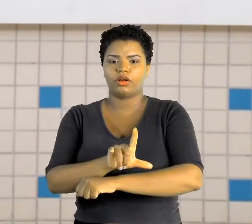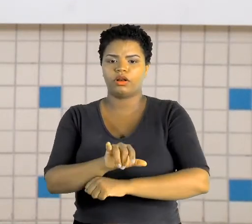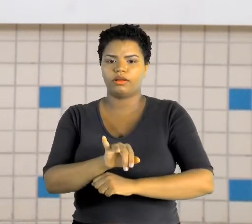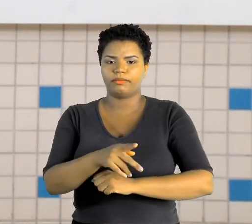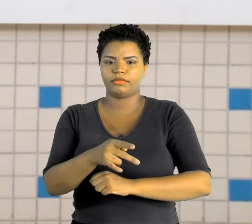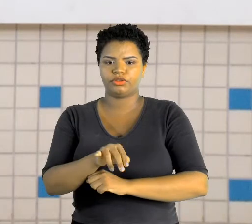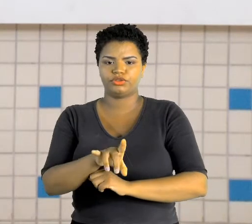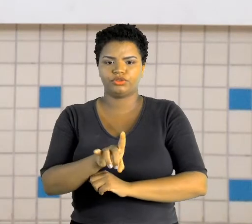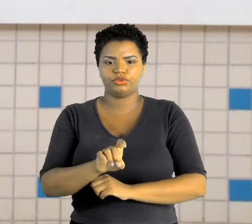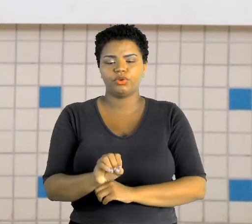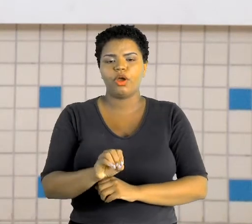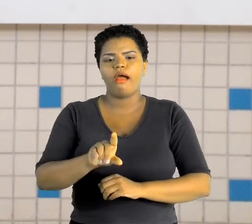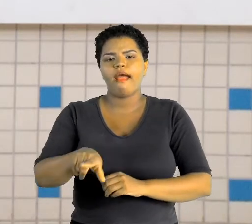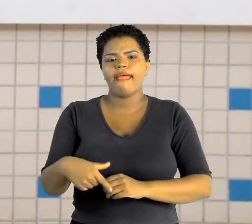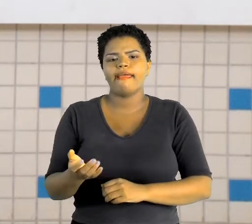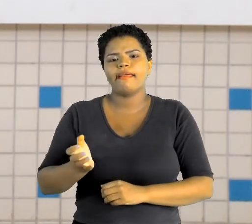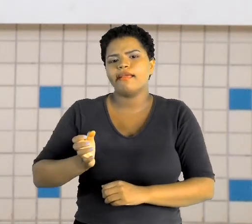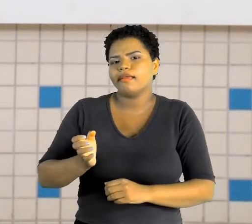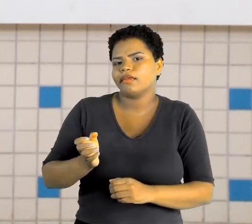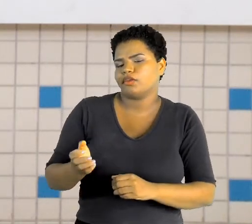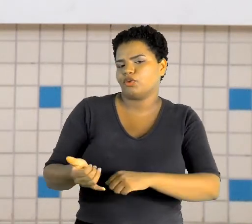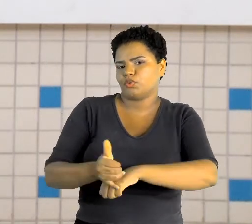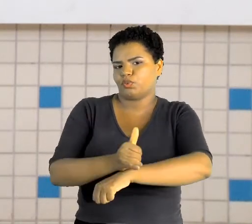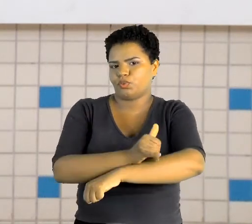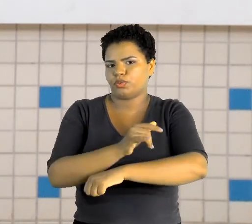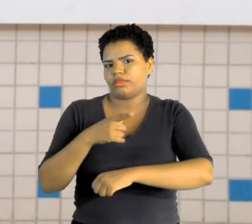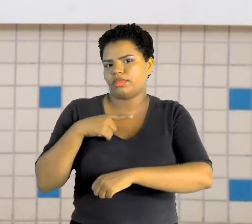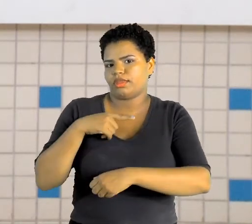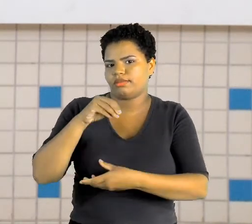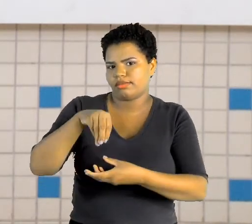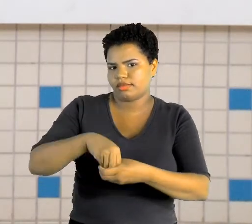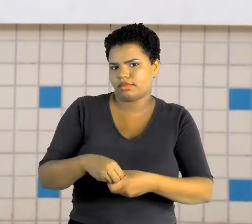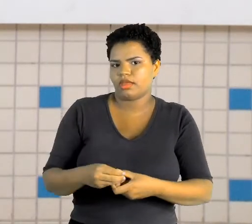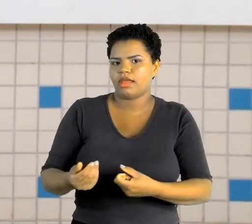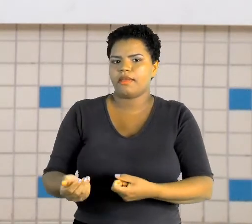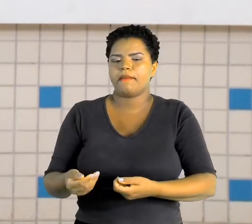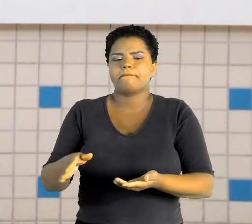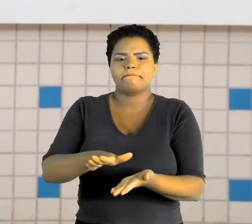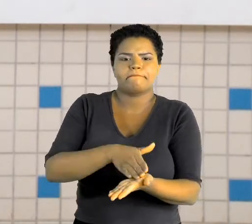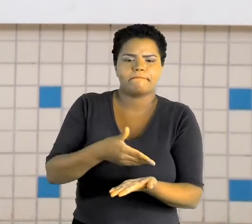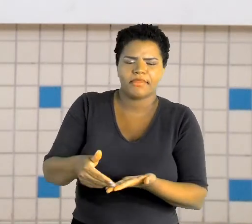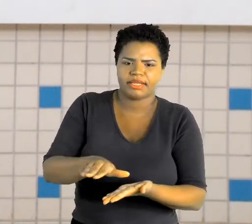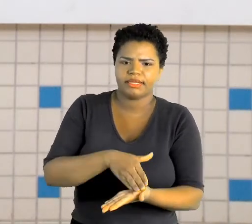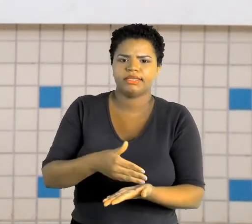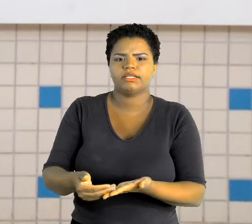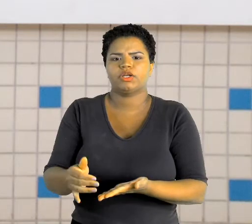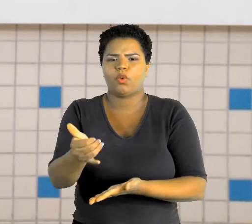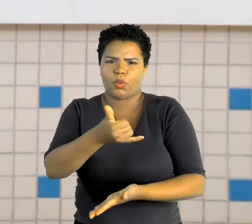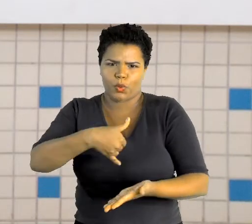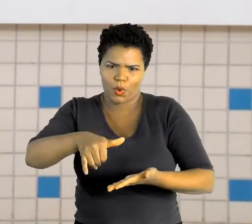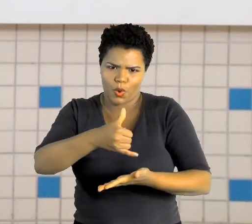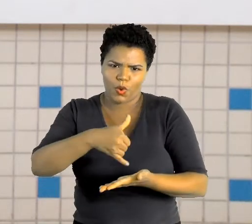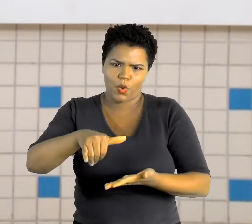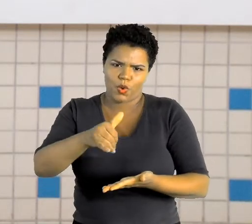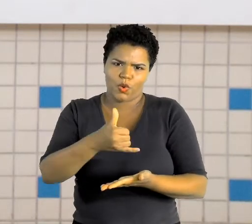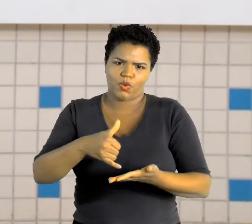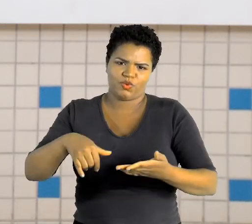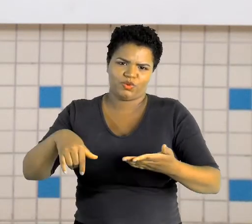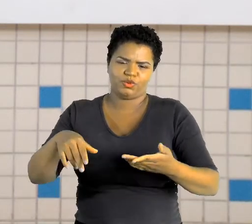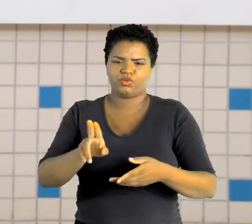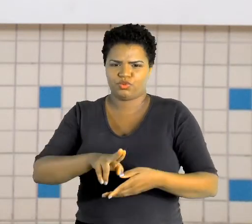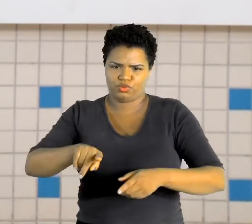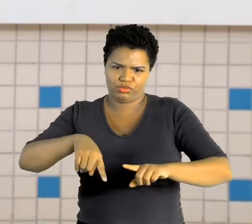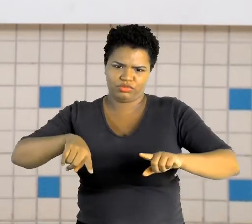em alimentos ricos em gordura. Então, a manteiga, o óleo de cozinha, aquele que é feito de soja ou de girassol,